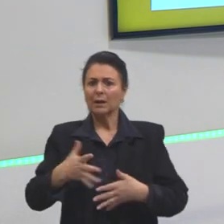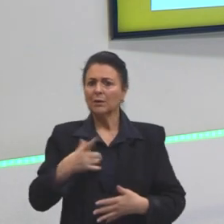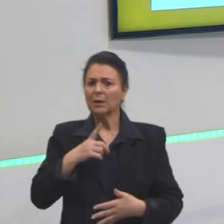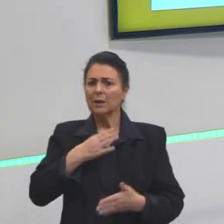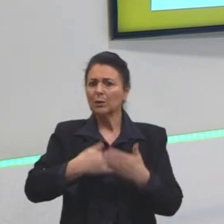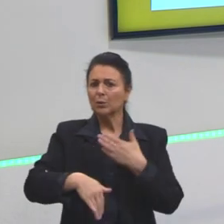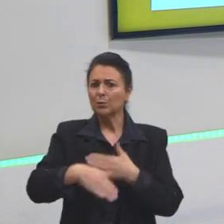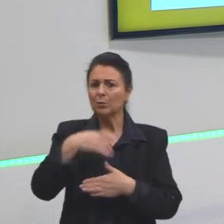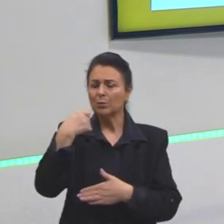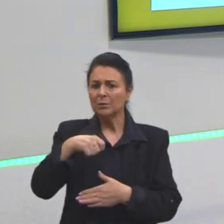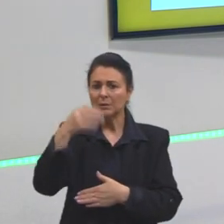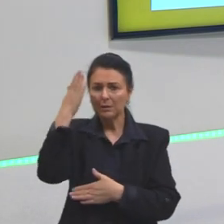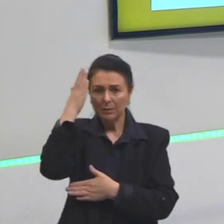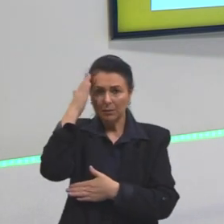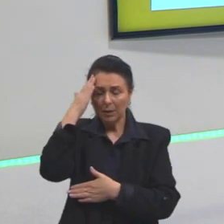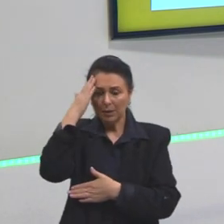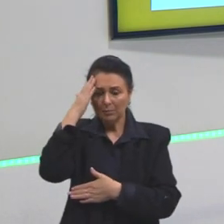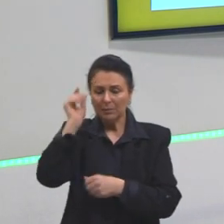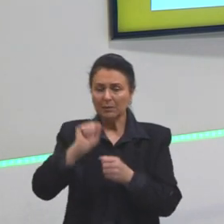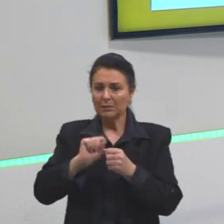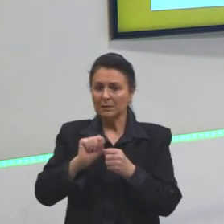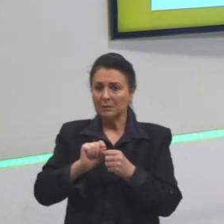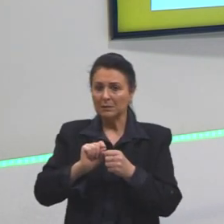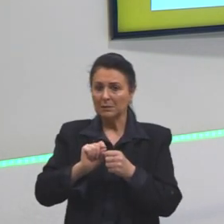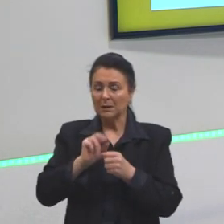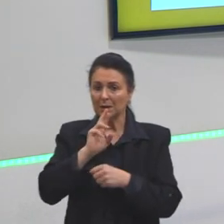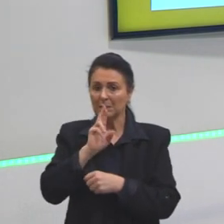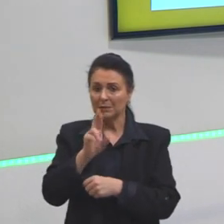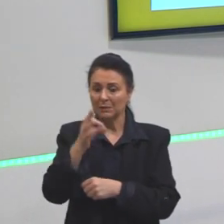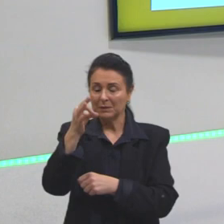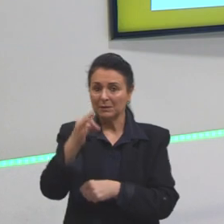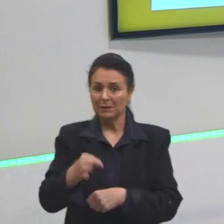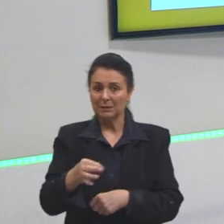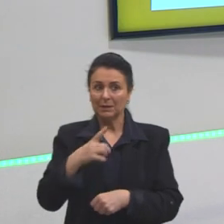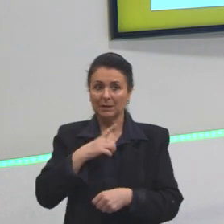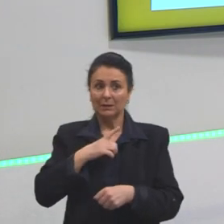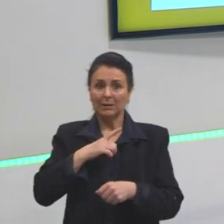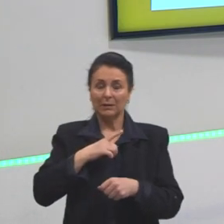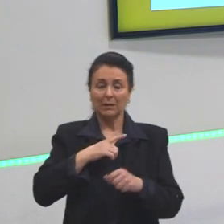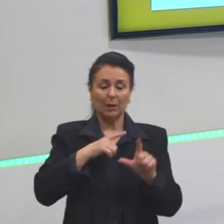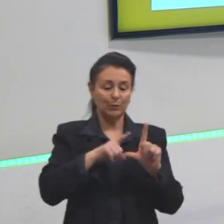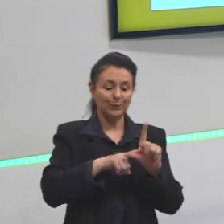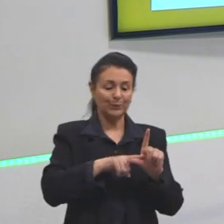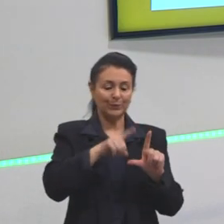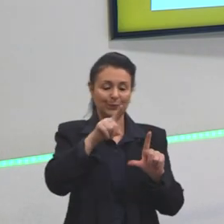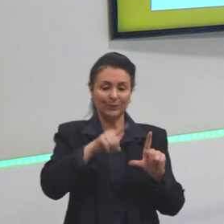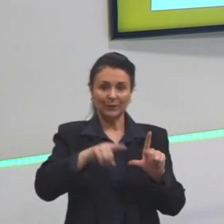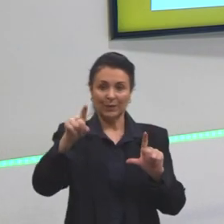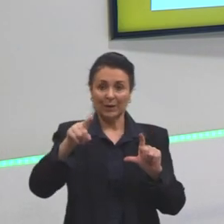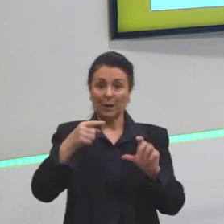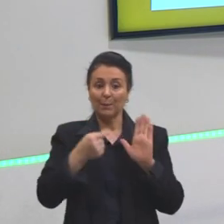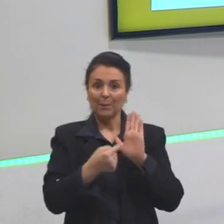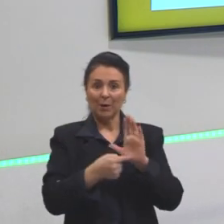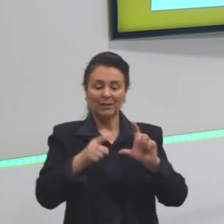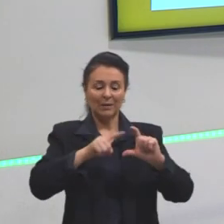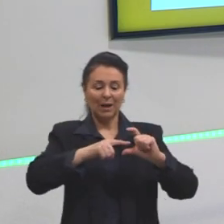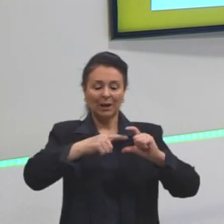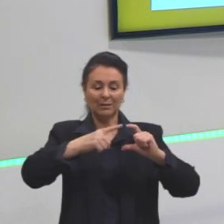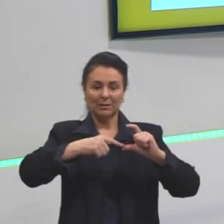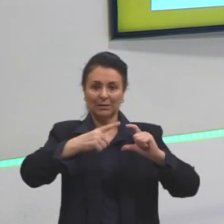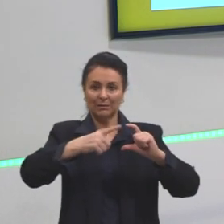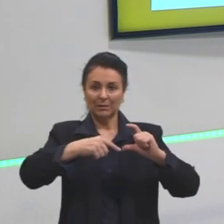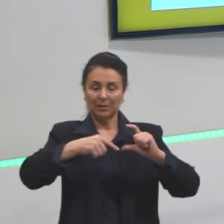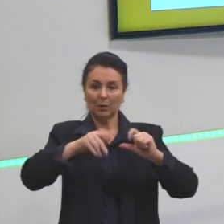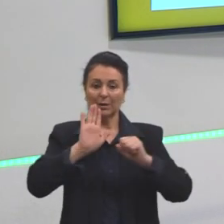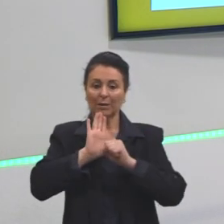saber, tá, para resolver a questão. Aqui nós temos um gráfico que mostra a saturação e a